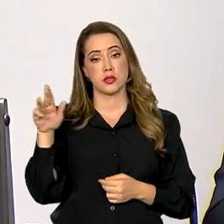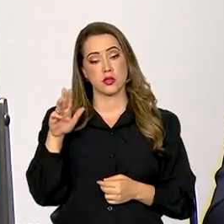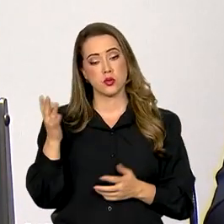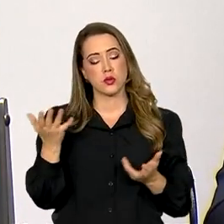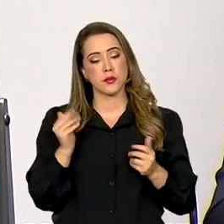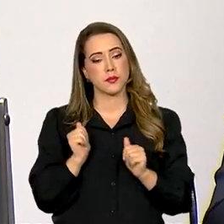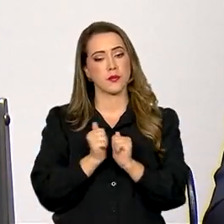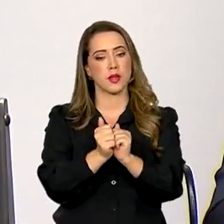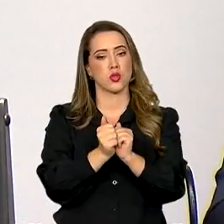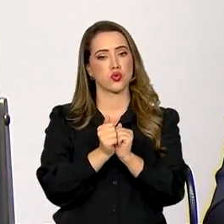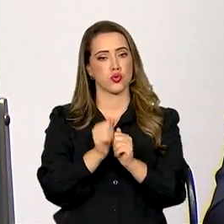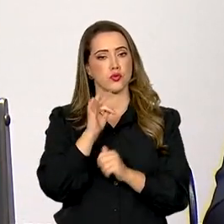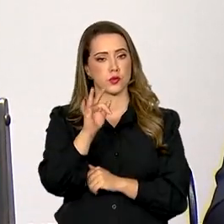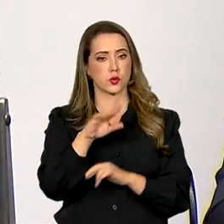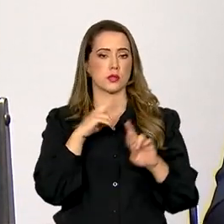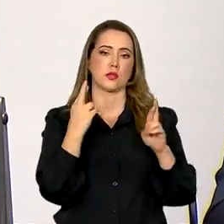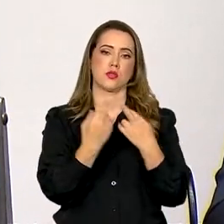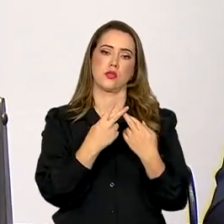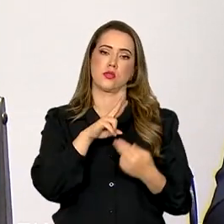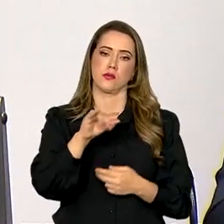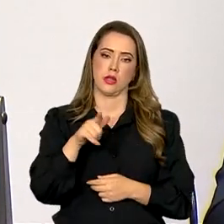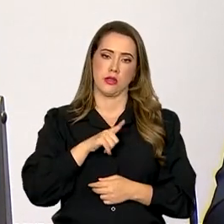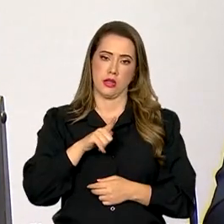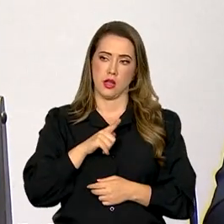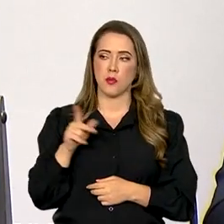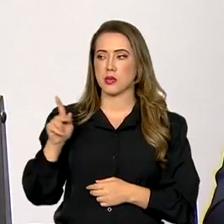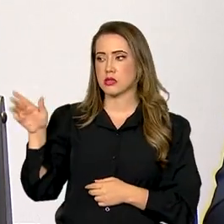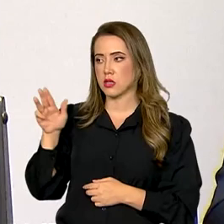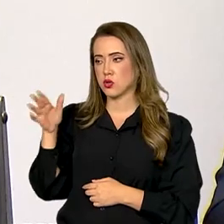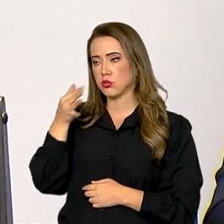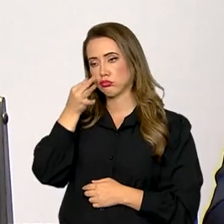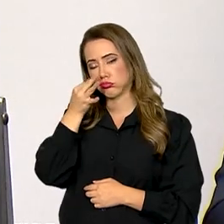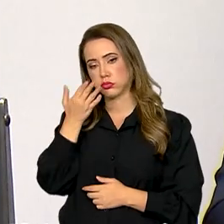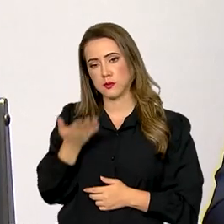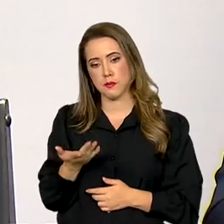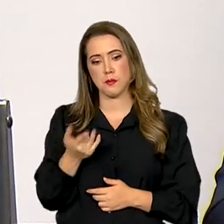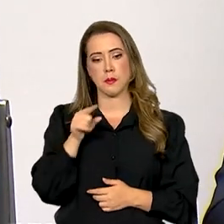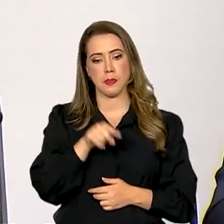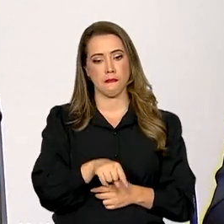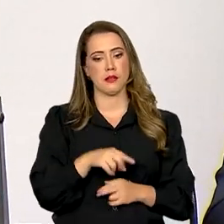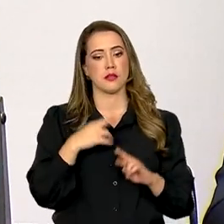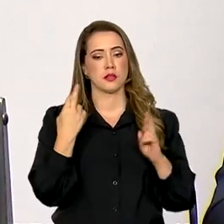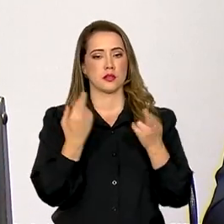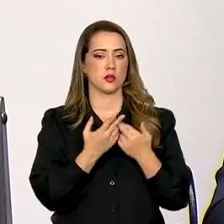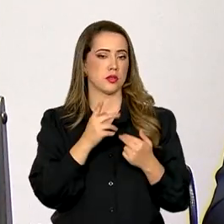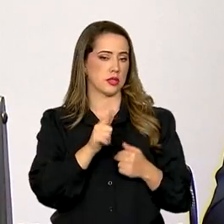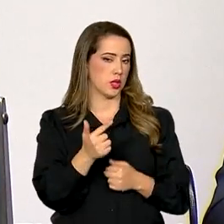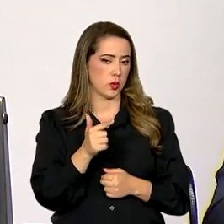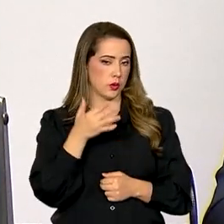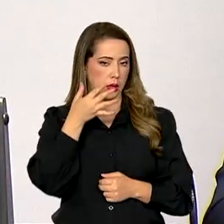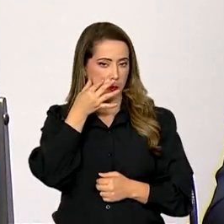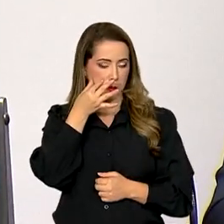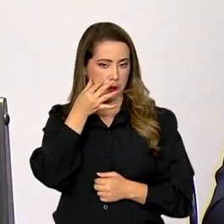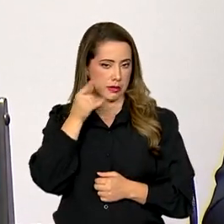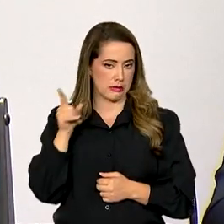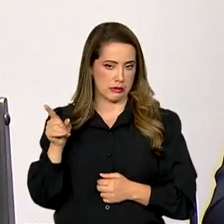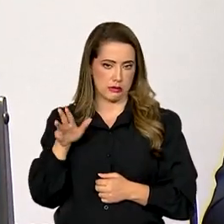às próximas reuniões, que eu tenho feito aqui na Fazenda, obviamente que sem a presença dele, para